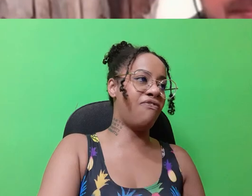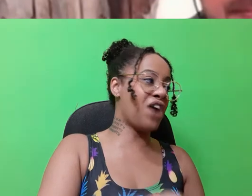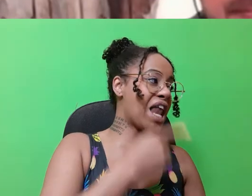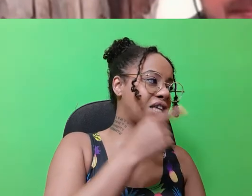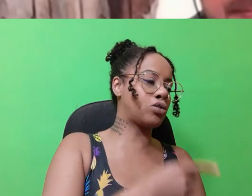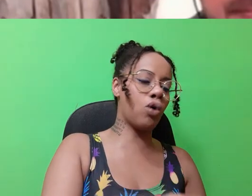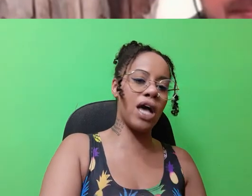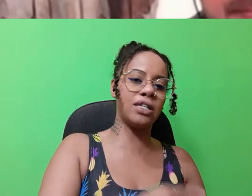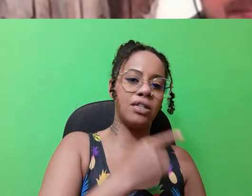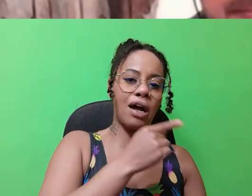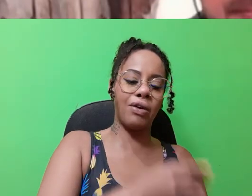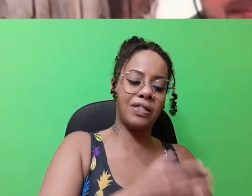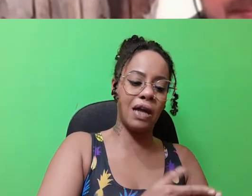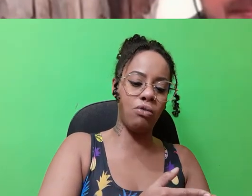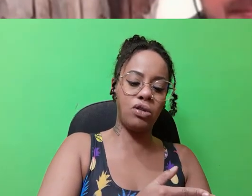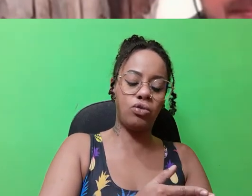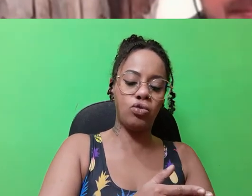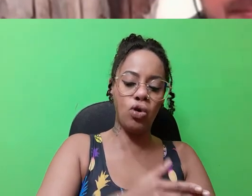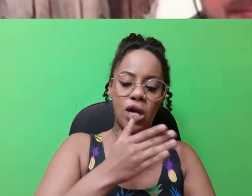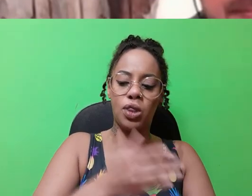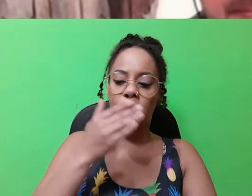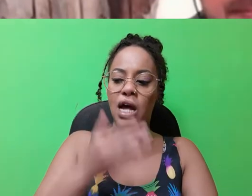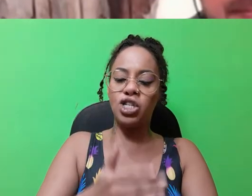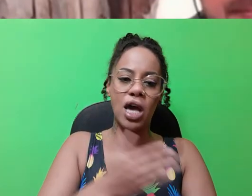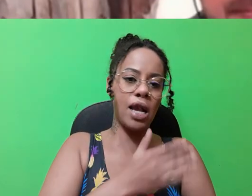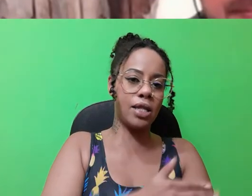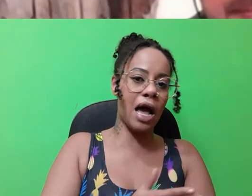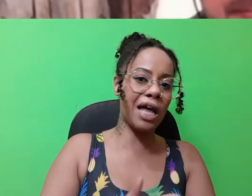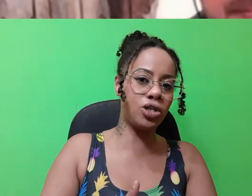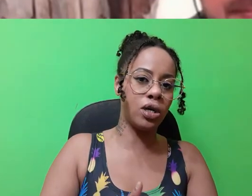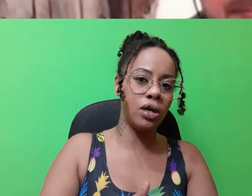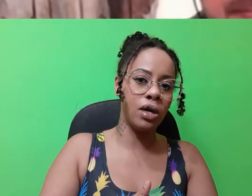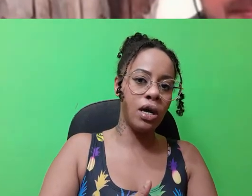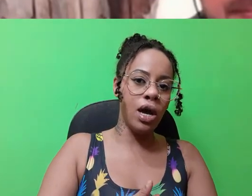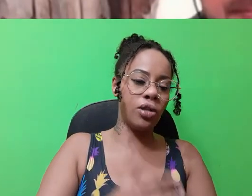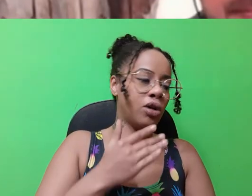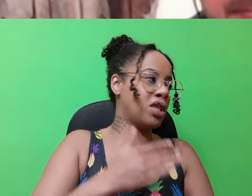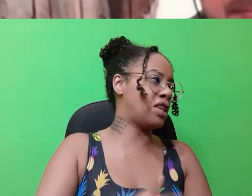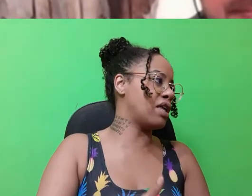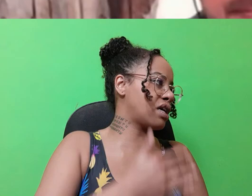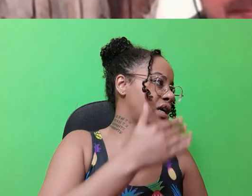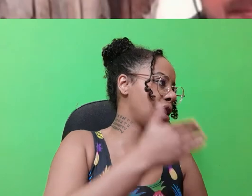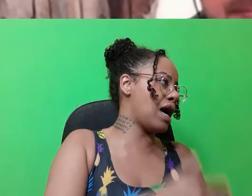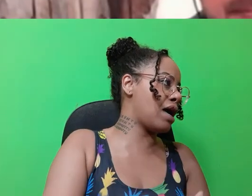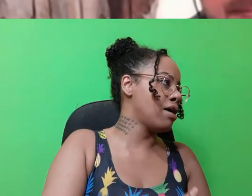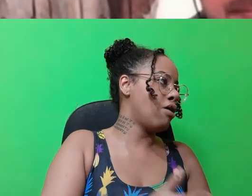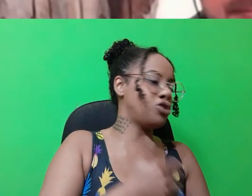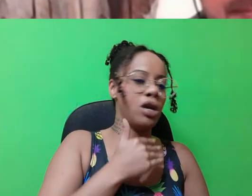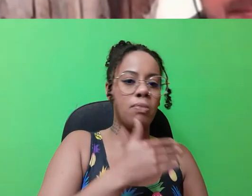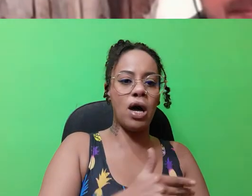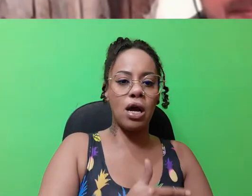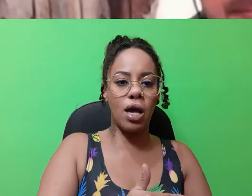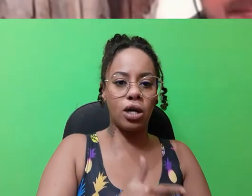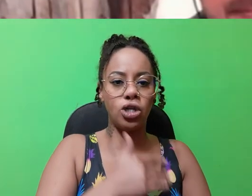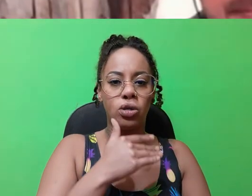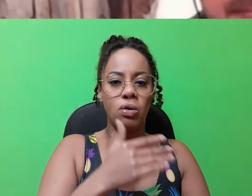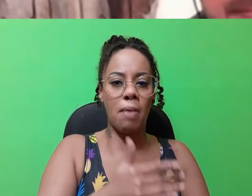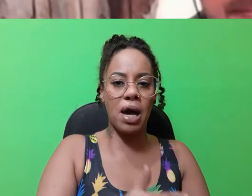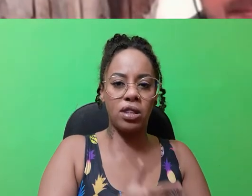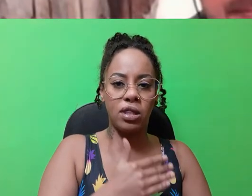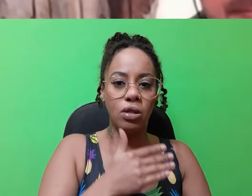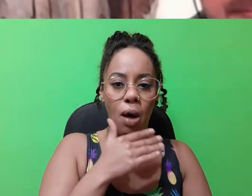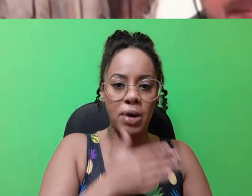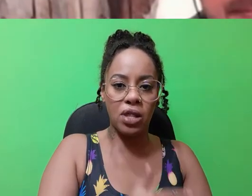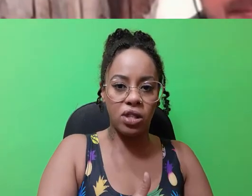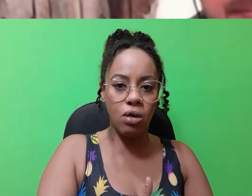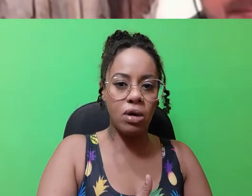porque ele fala as coisas da questão no que tange a realidade. Eu tenho certeza que lá onde ele mora, acredito que